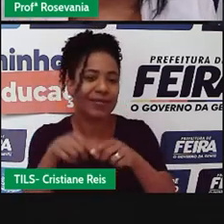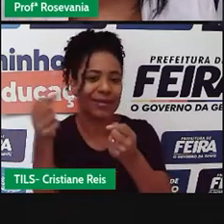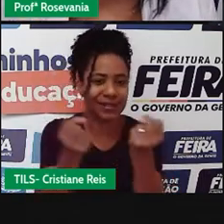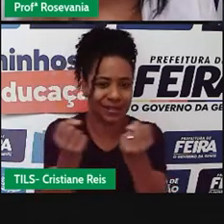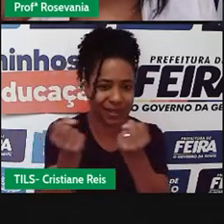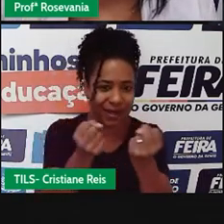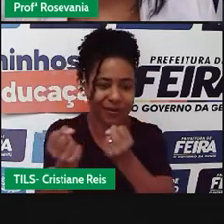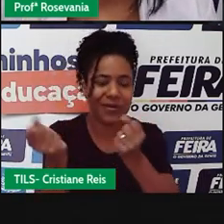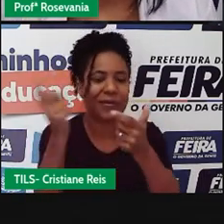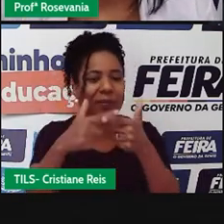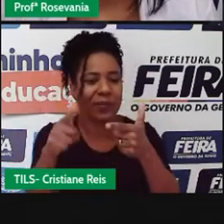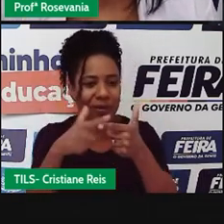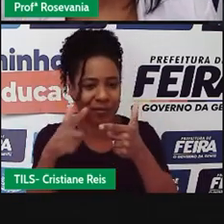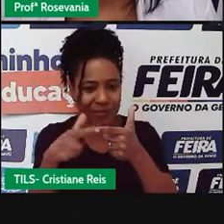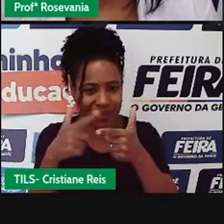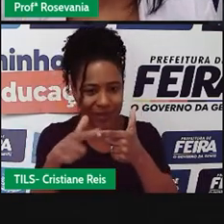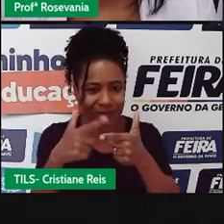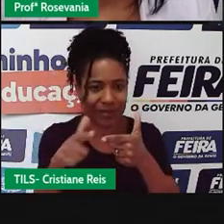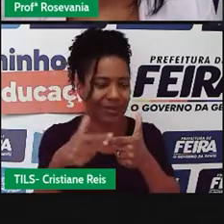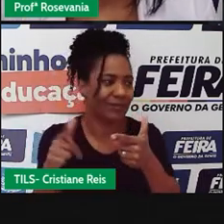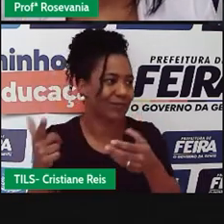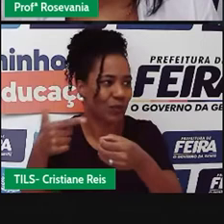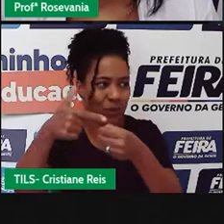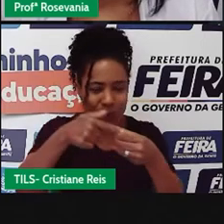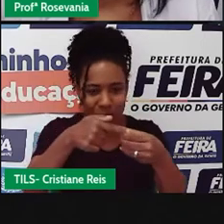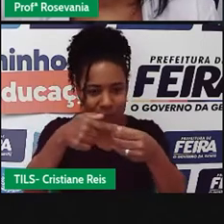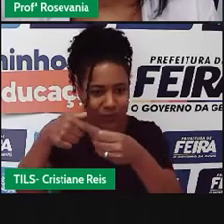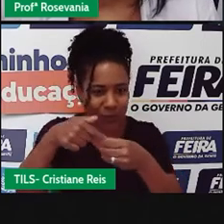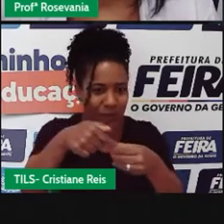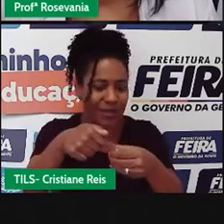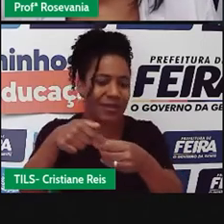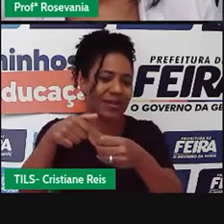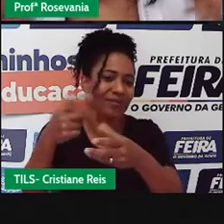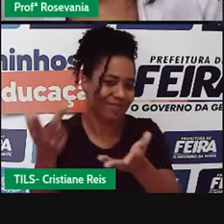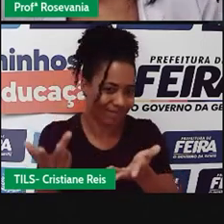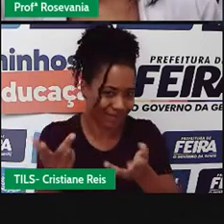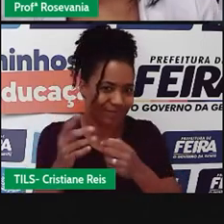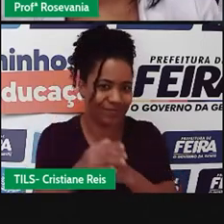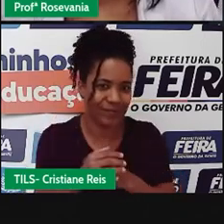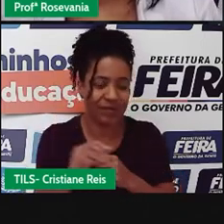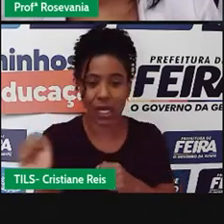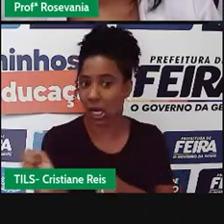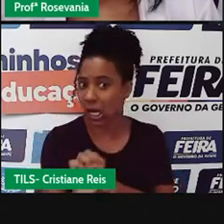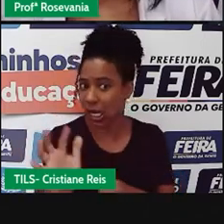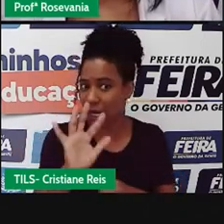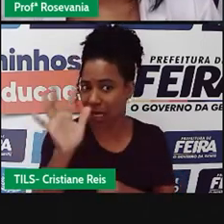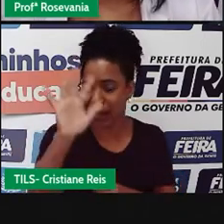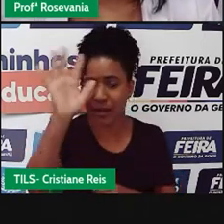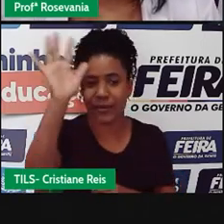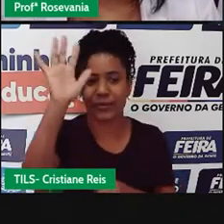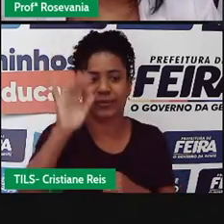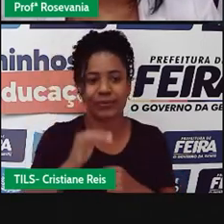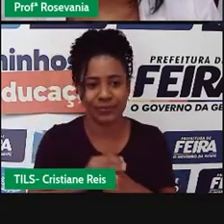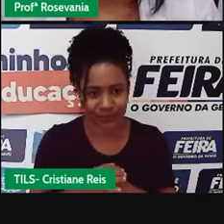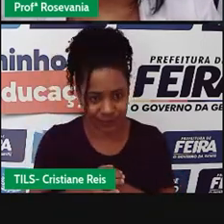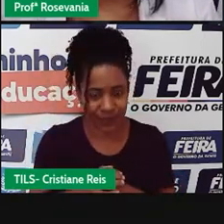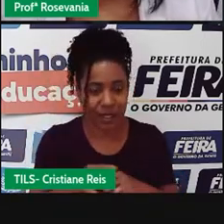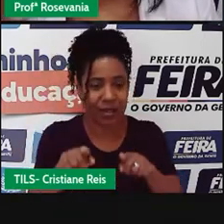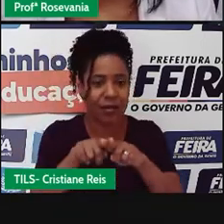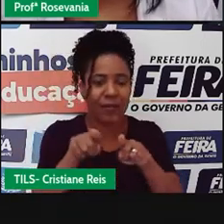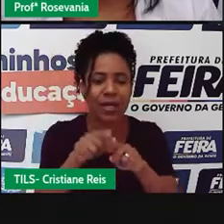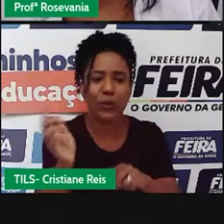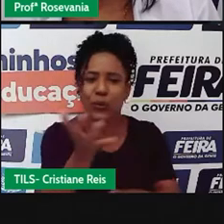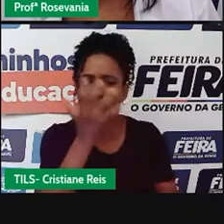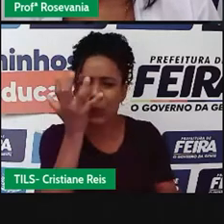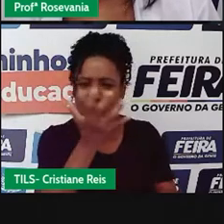ambiental, né, com os combustíveis fósseis, né, exemplo, né, da própria gasolina, que tá aí, Joana, jogando o dióxido de carbono,